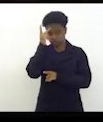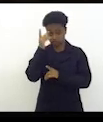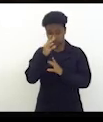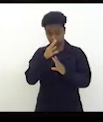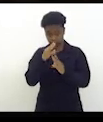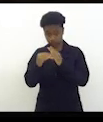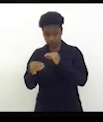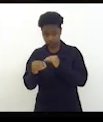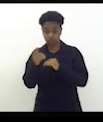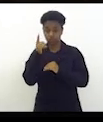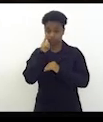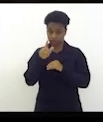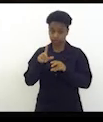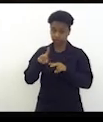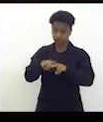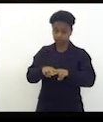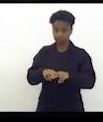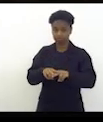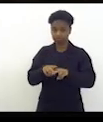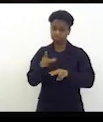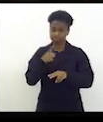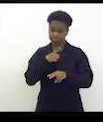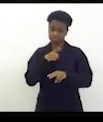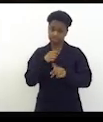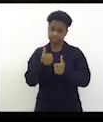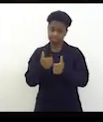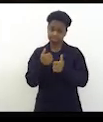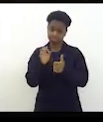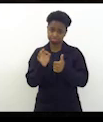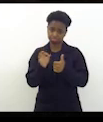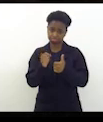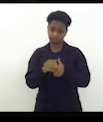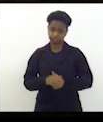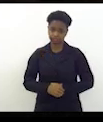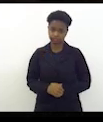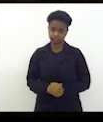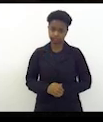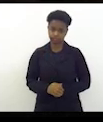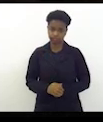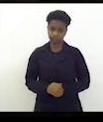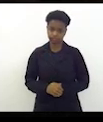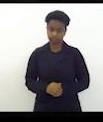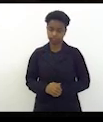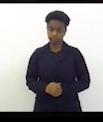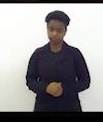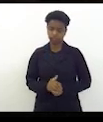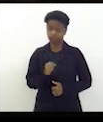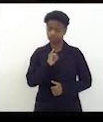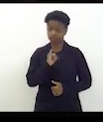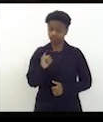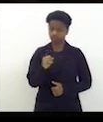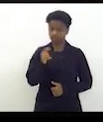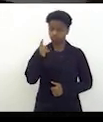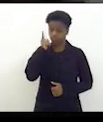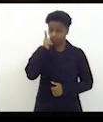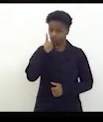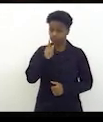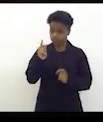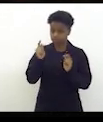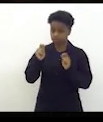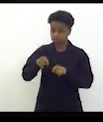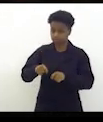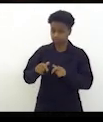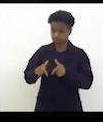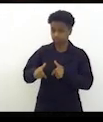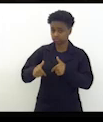isso existe a blitz e quem tem capacidade de fazer a blitz